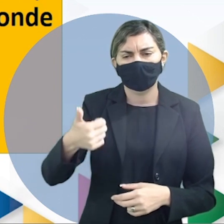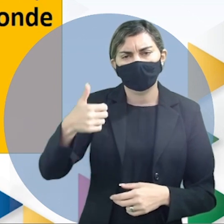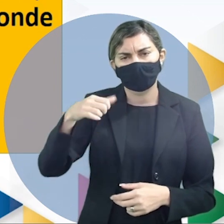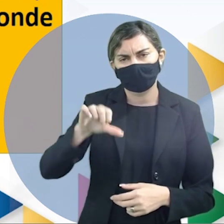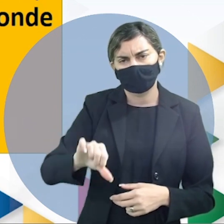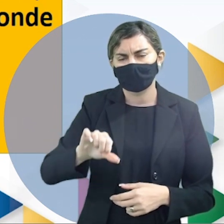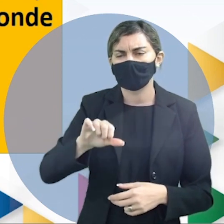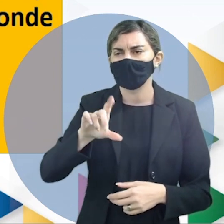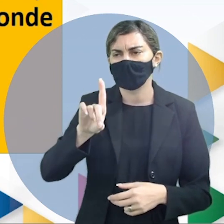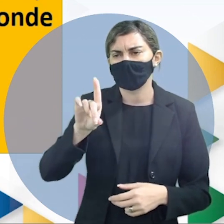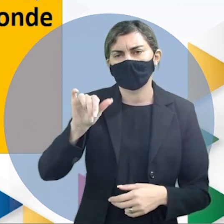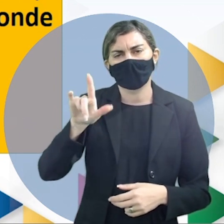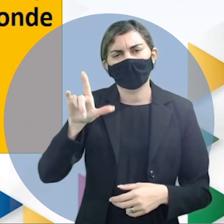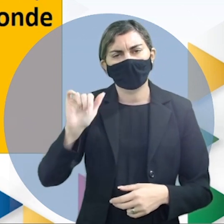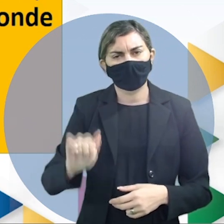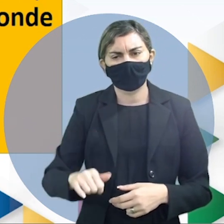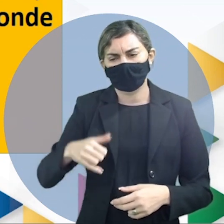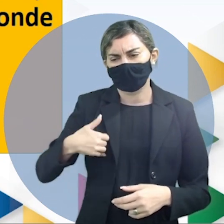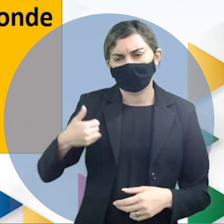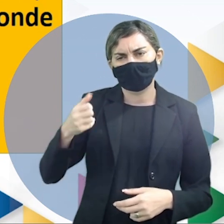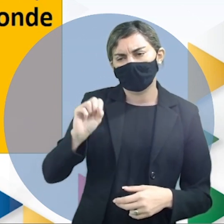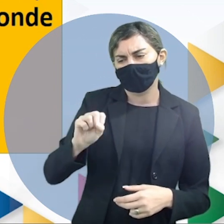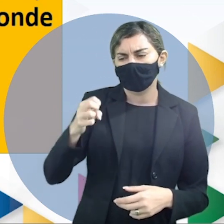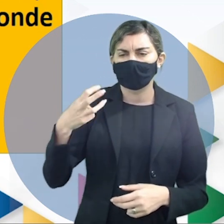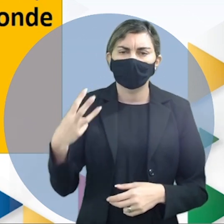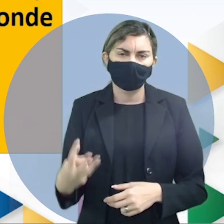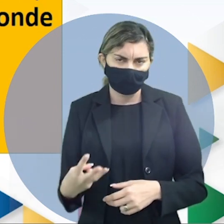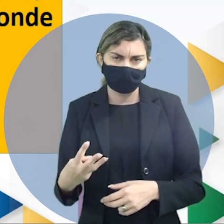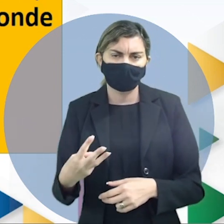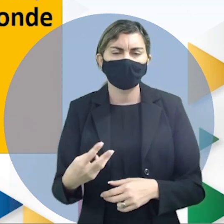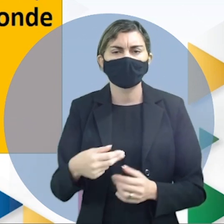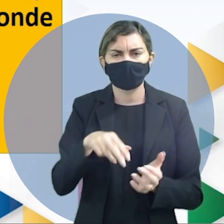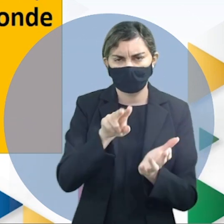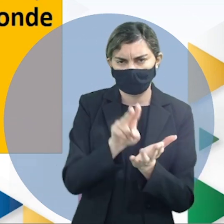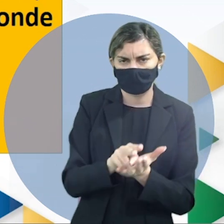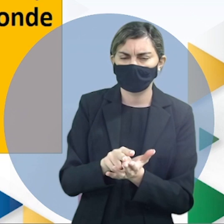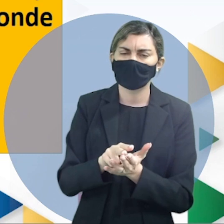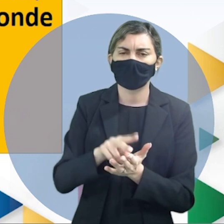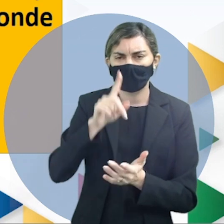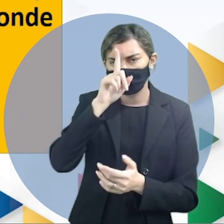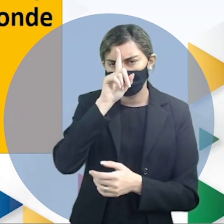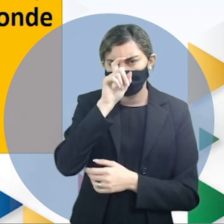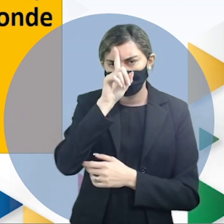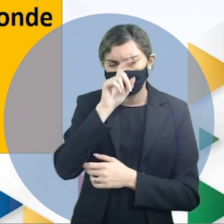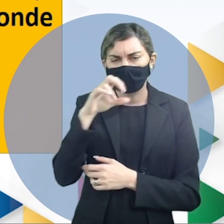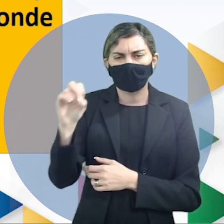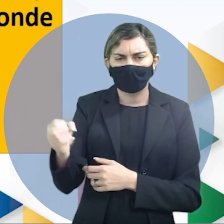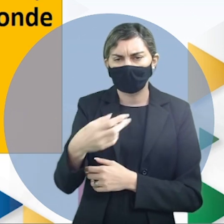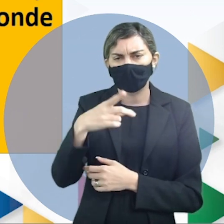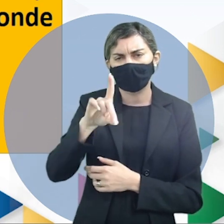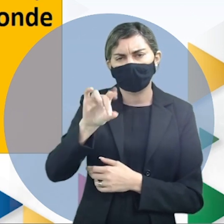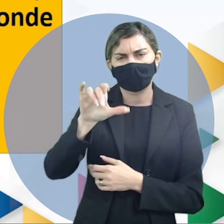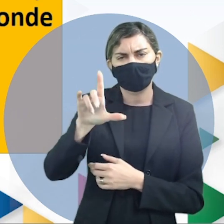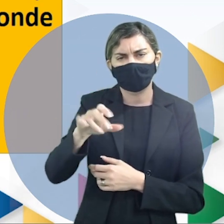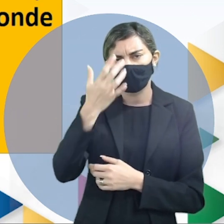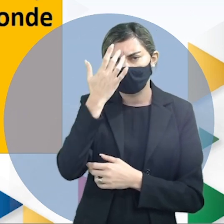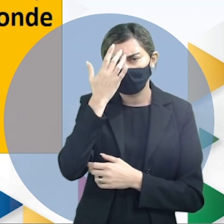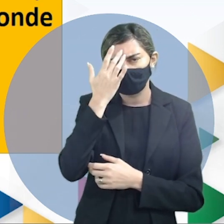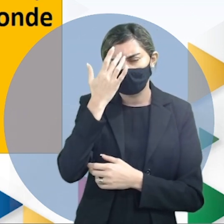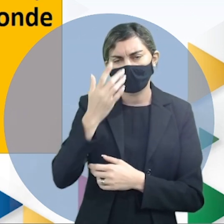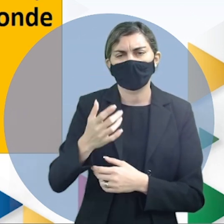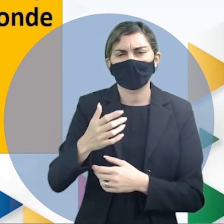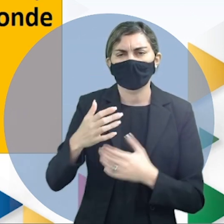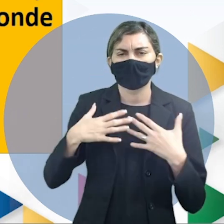o Dalai Lama de 83 anos esteve internado no hospital de Nova Delhi na Índia com a